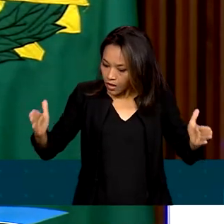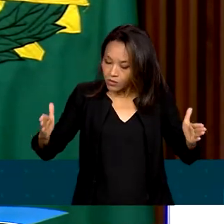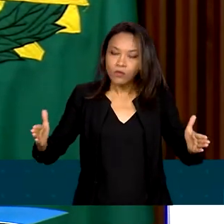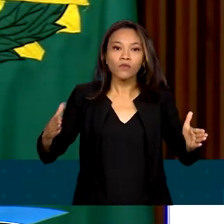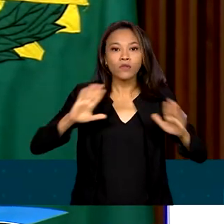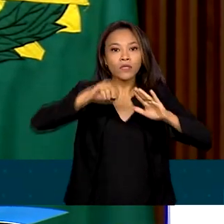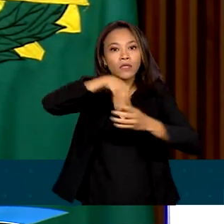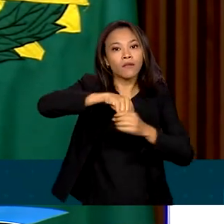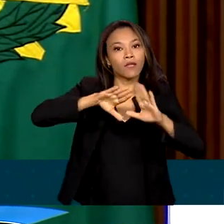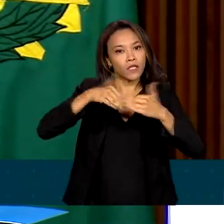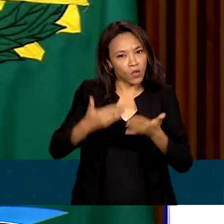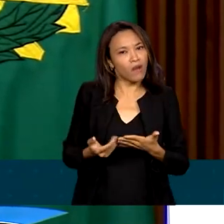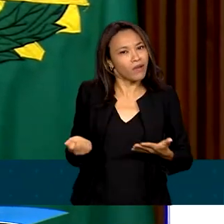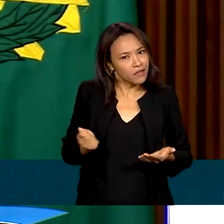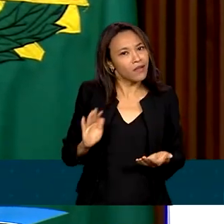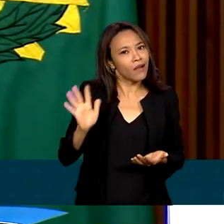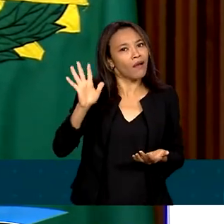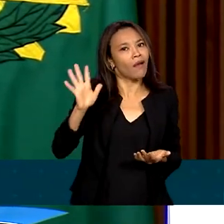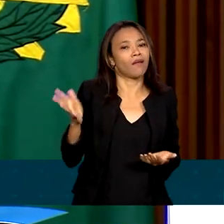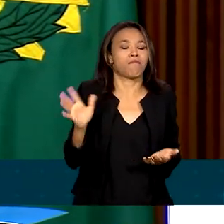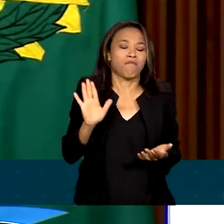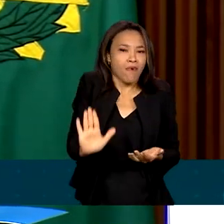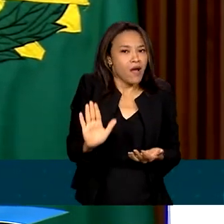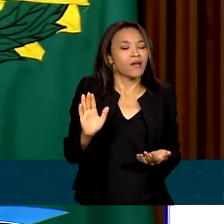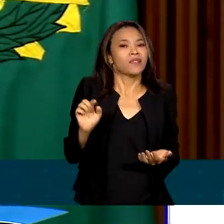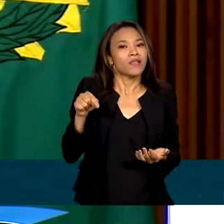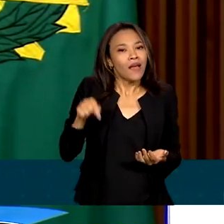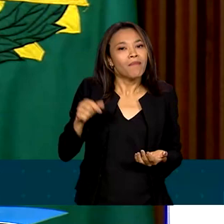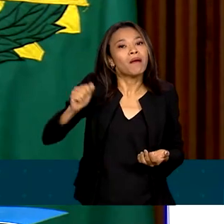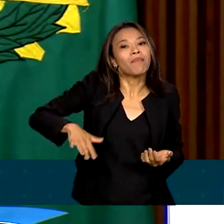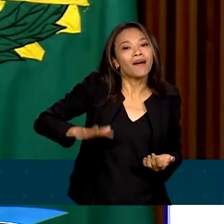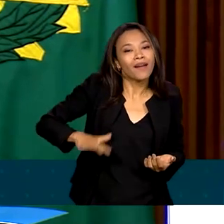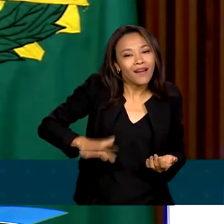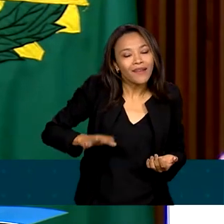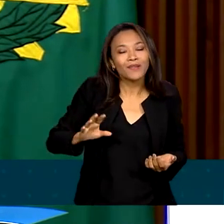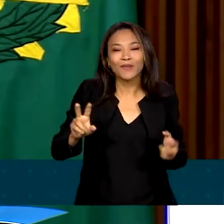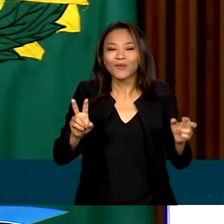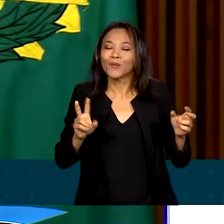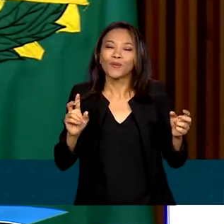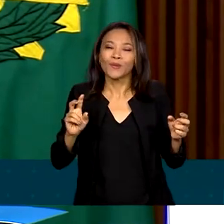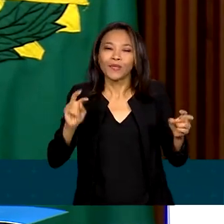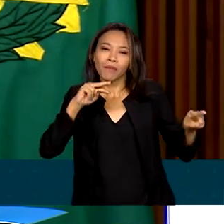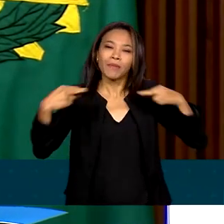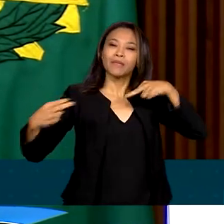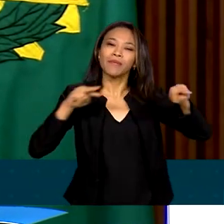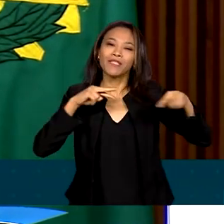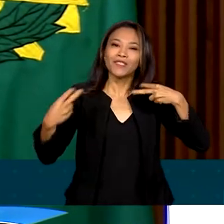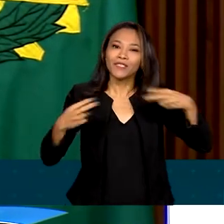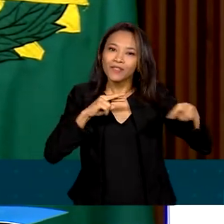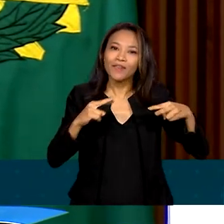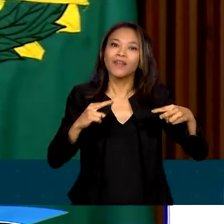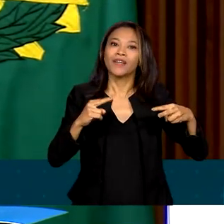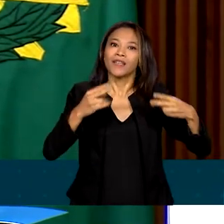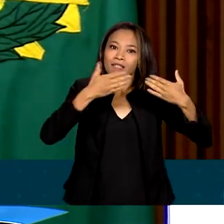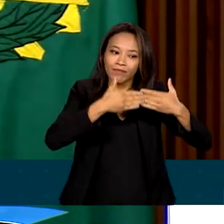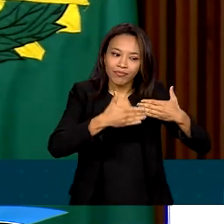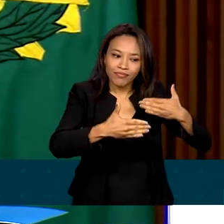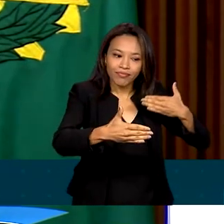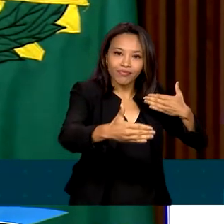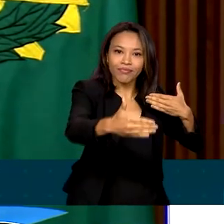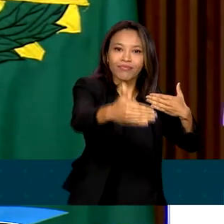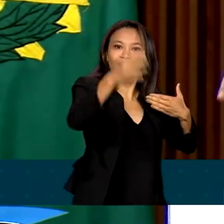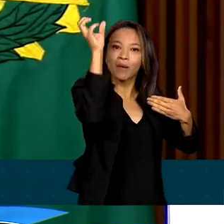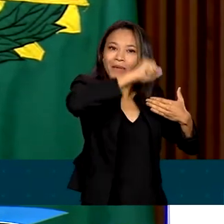um pouco mais caro do ponto de vista econômico, mas vai ser mais barato do ponto de vista do lucro que nós vamos ter com o